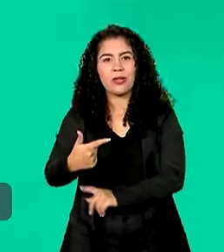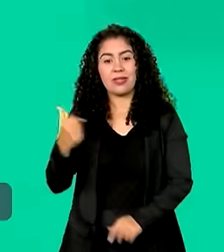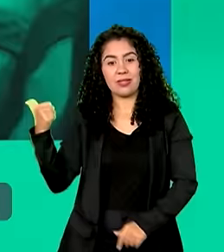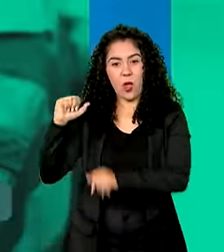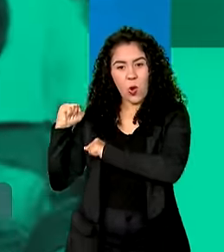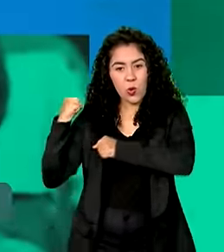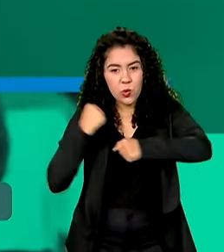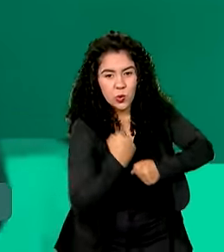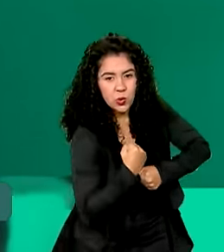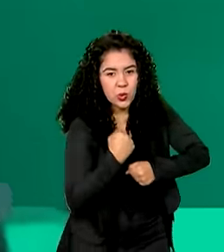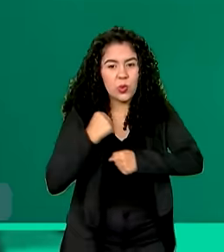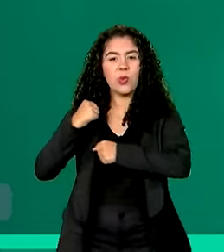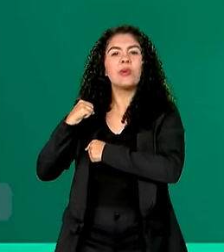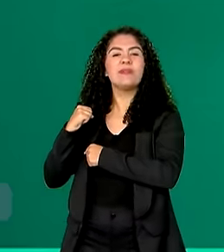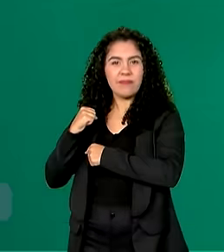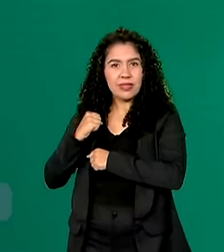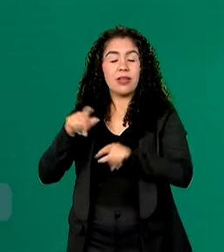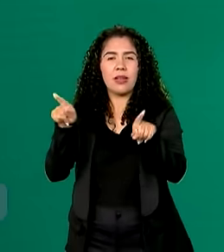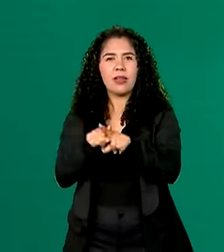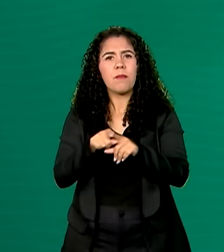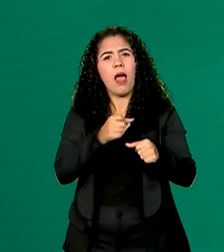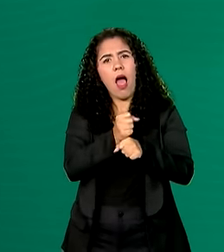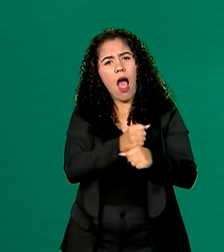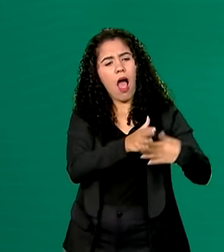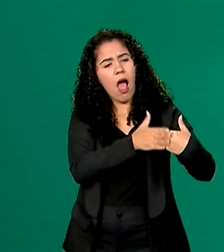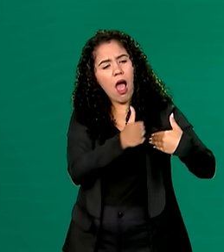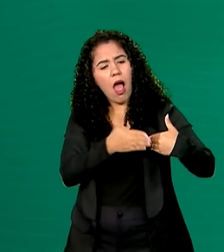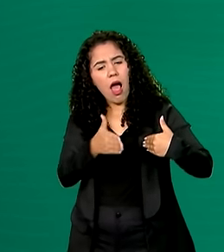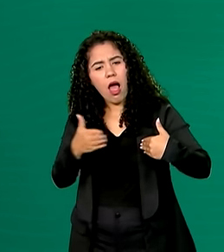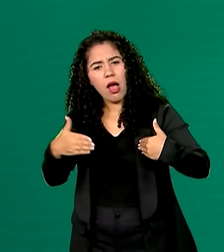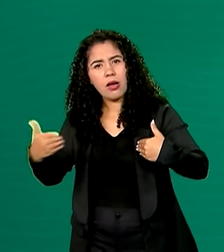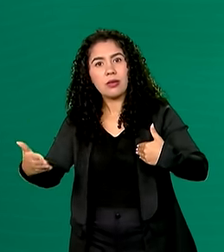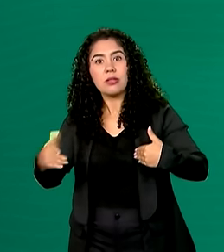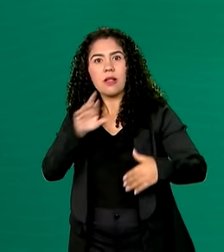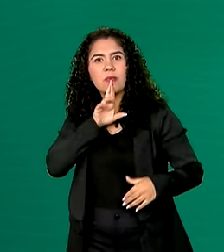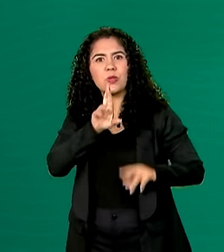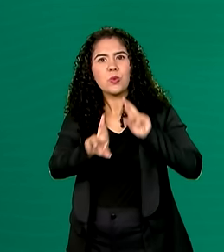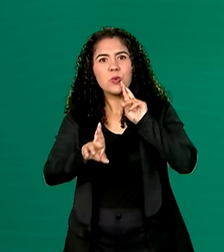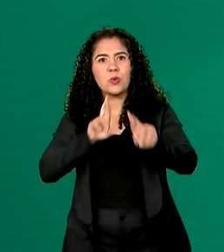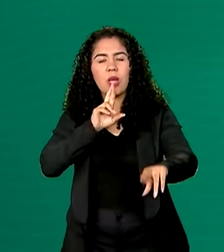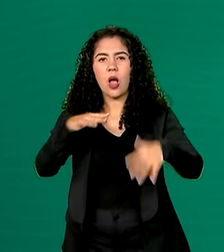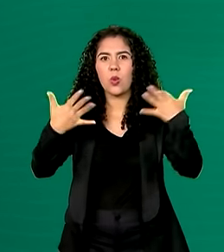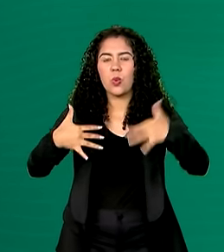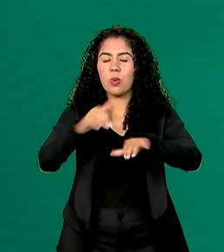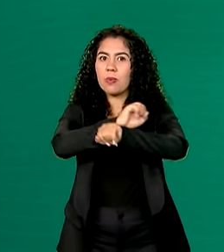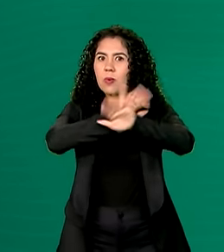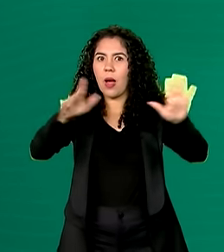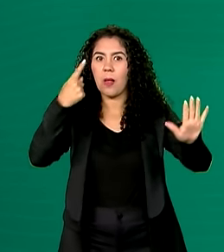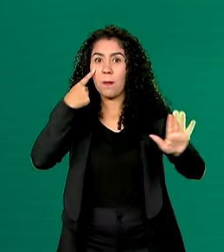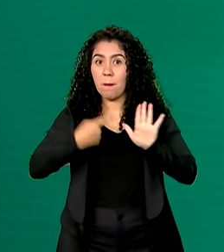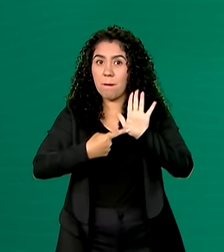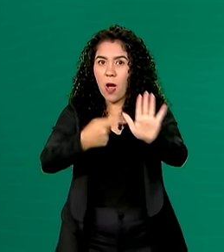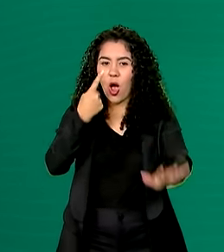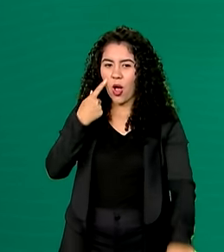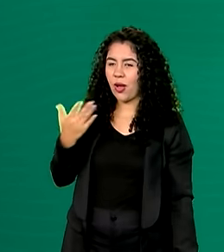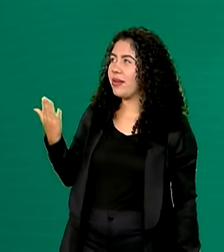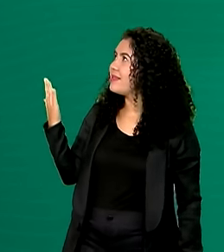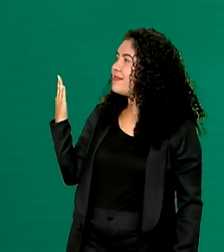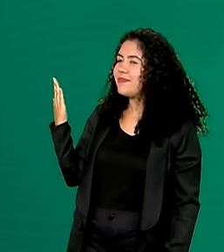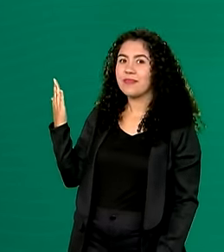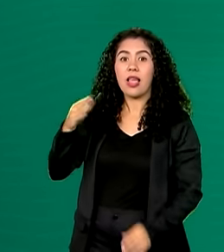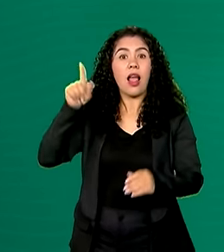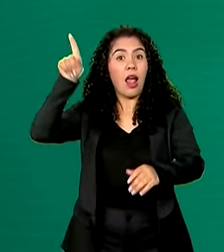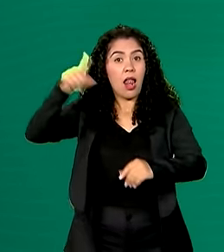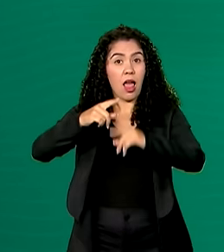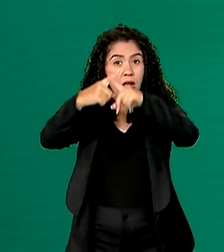judô. Com o passar dos anos, os resultados da importância do Bolsa Atleta ficam mais claros. Nos Jogos de Atenas